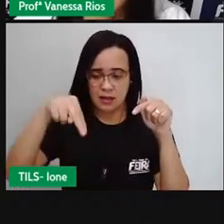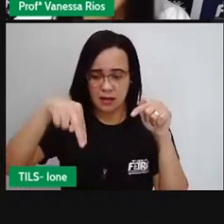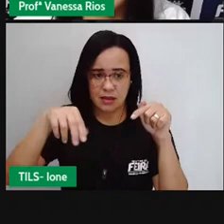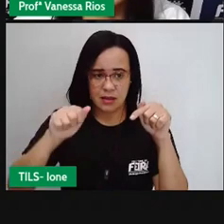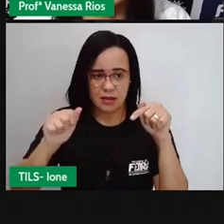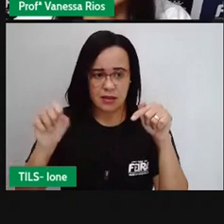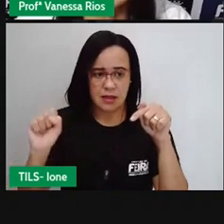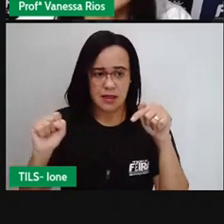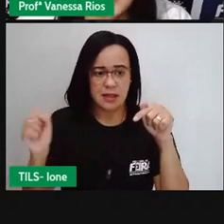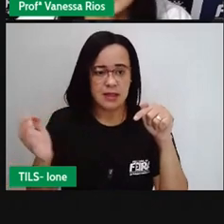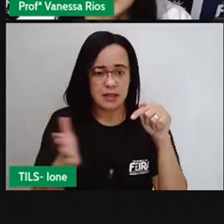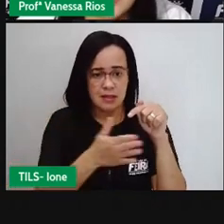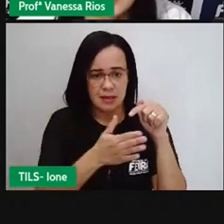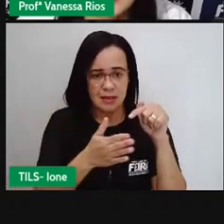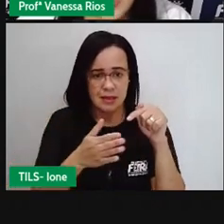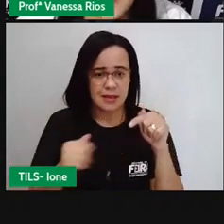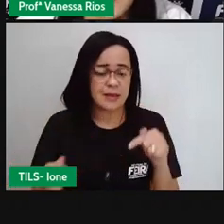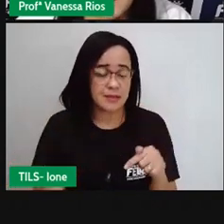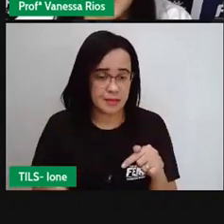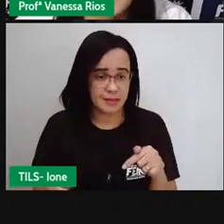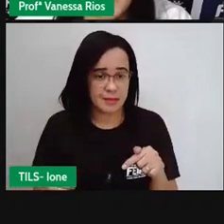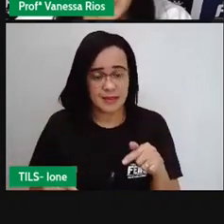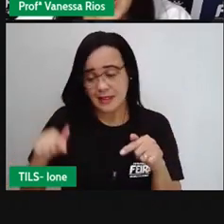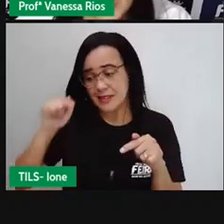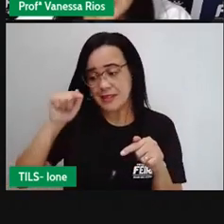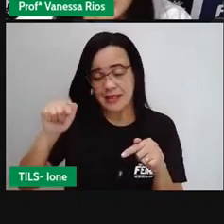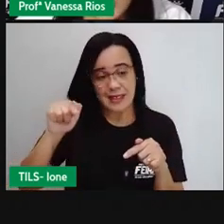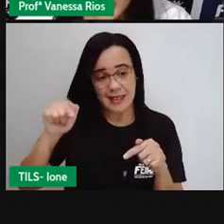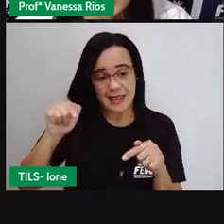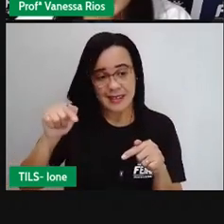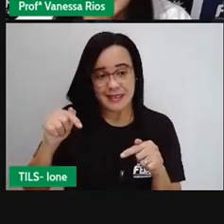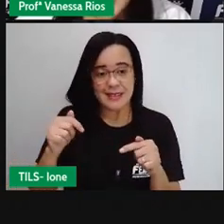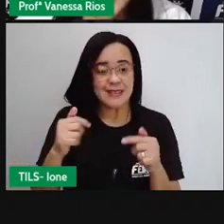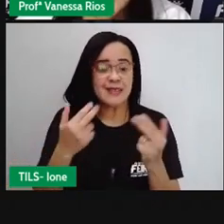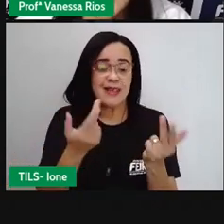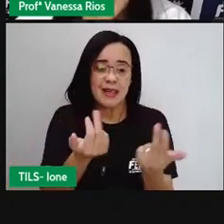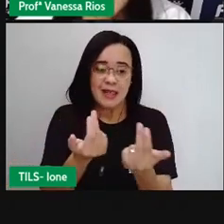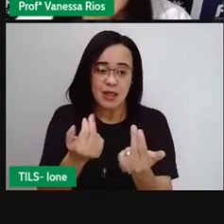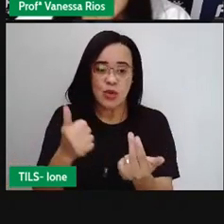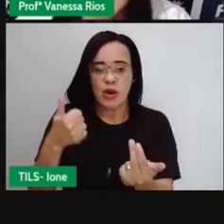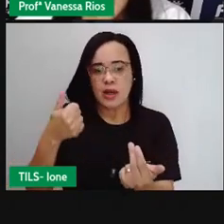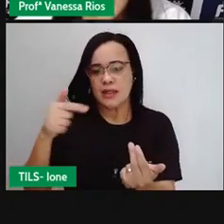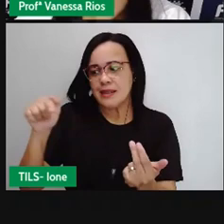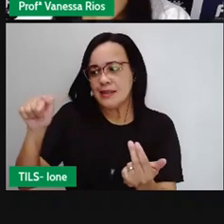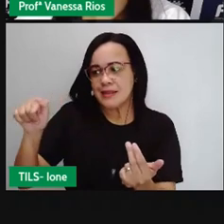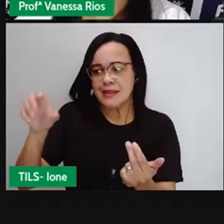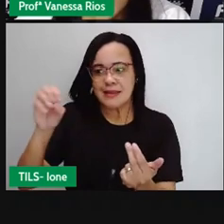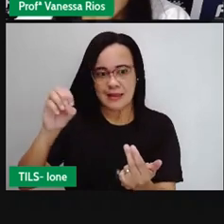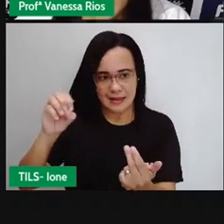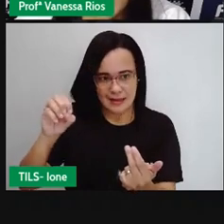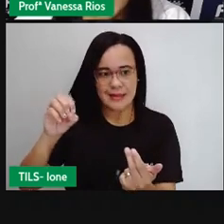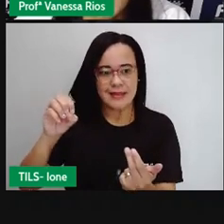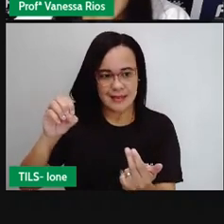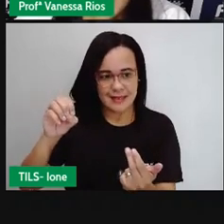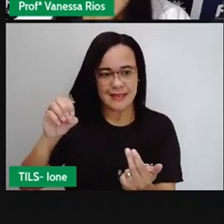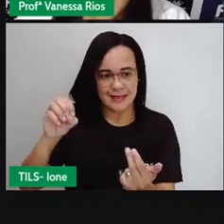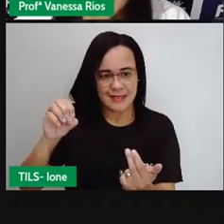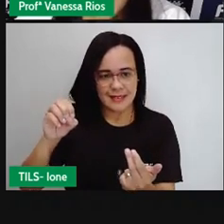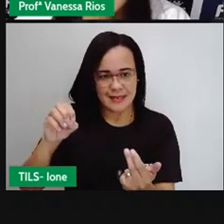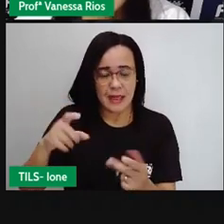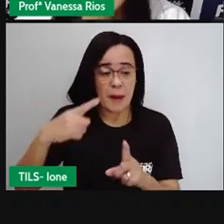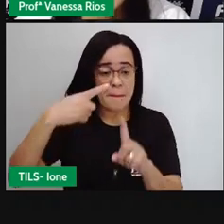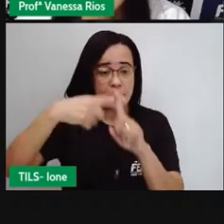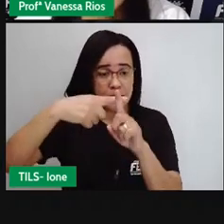igual a setenta mais oito unidades que equivale a oito então quando eu falo